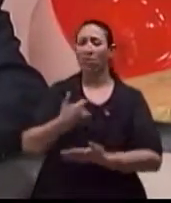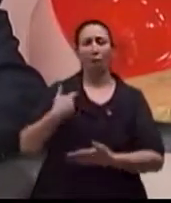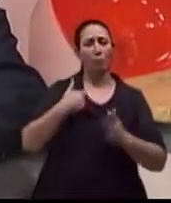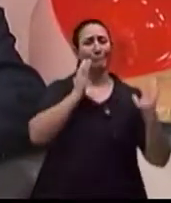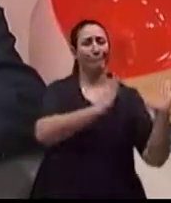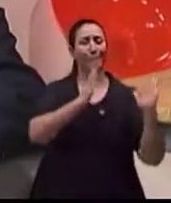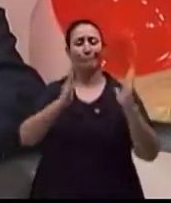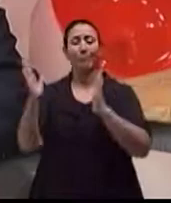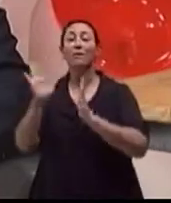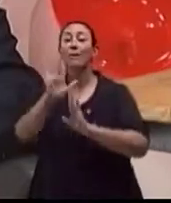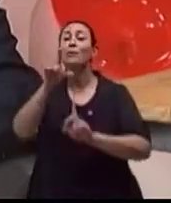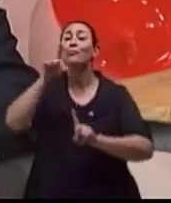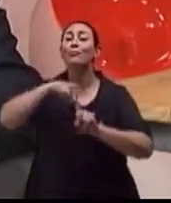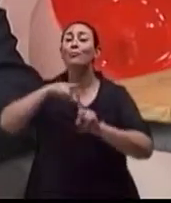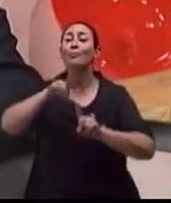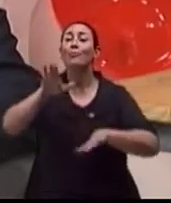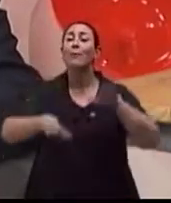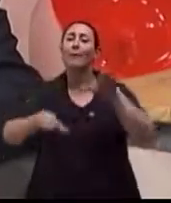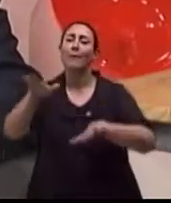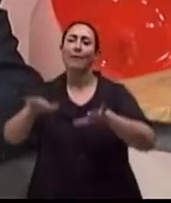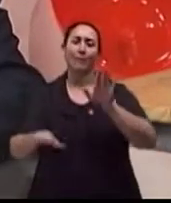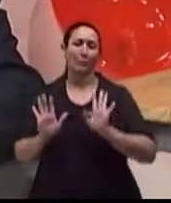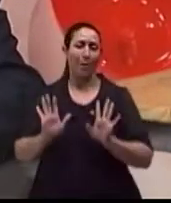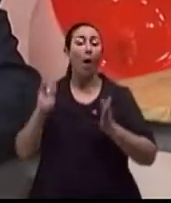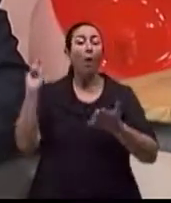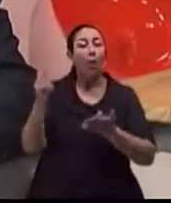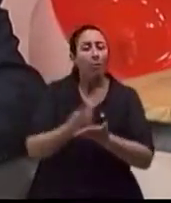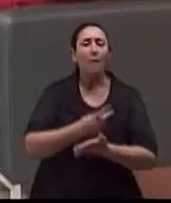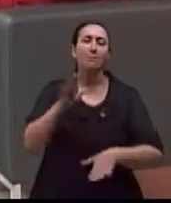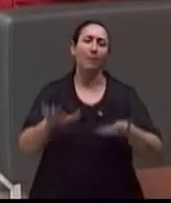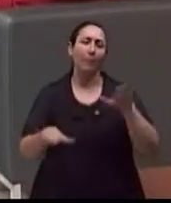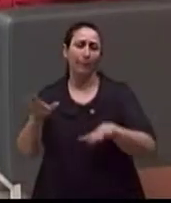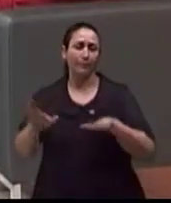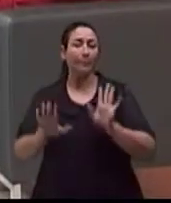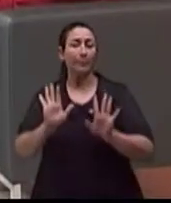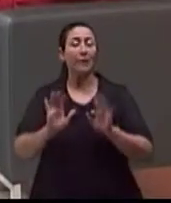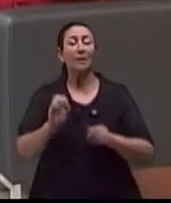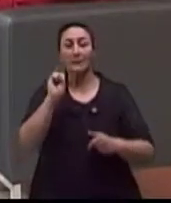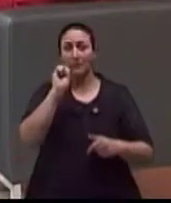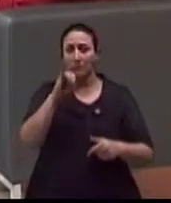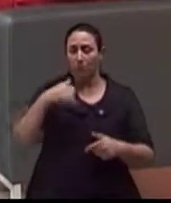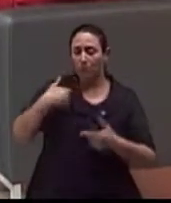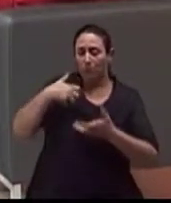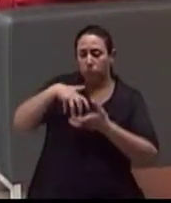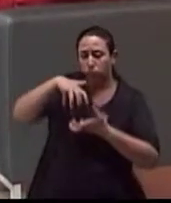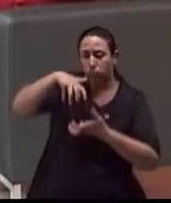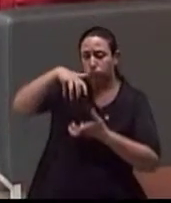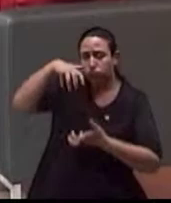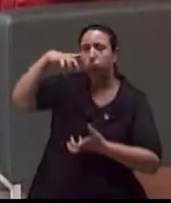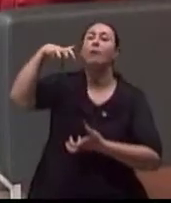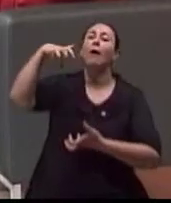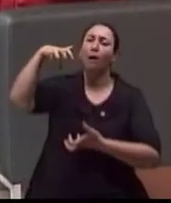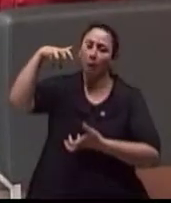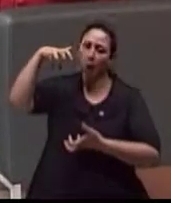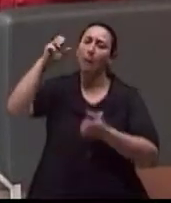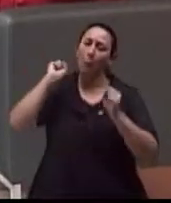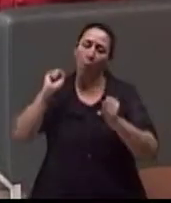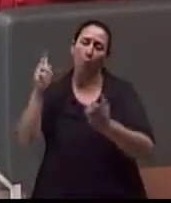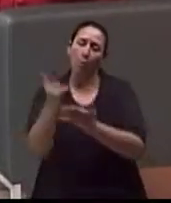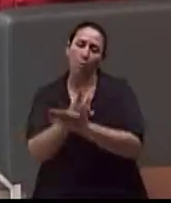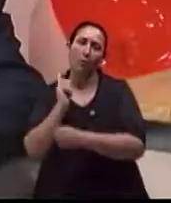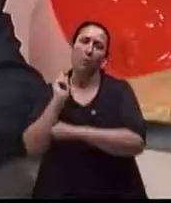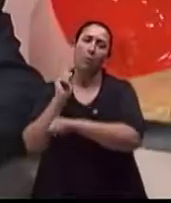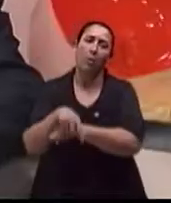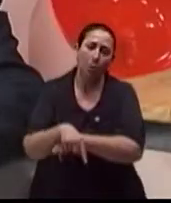diferença é o tipo de disfunção erétil, a origem da disfunção erétil. Quanto mais velho o indivíduo, maior a chance da disfunção erétil